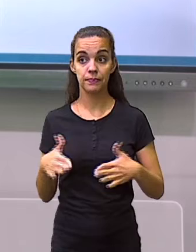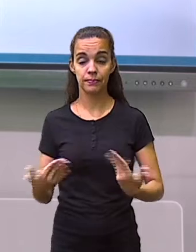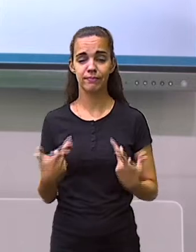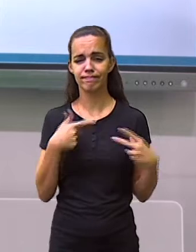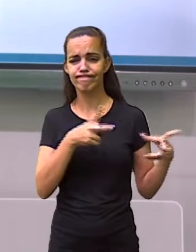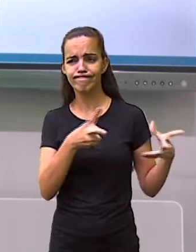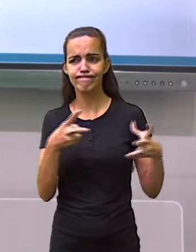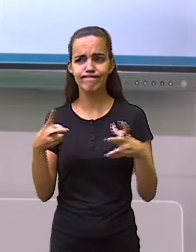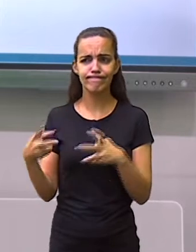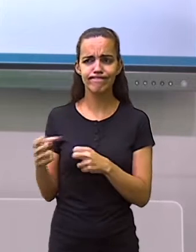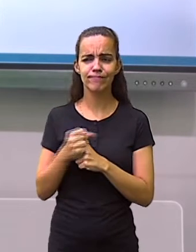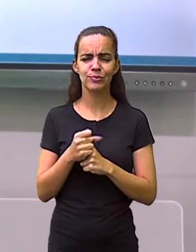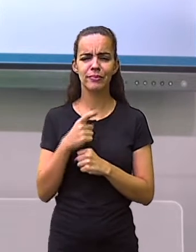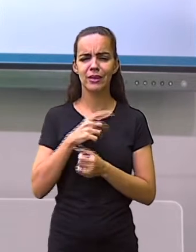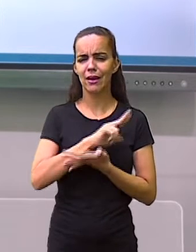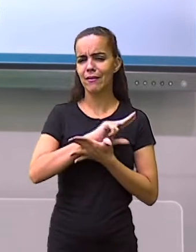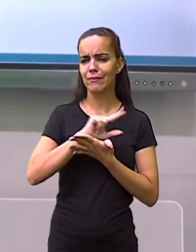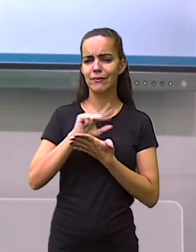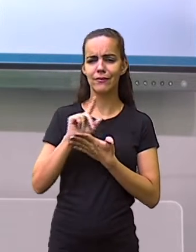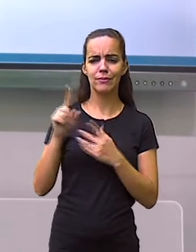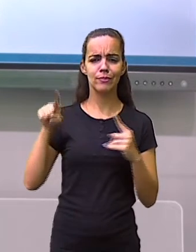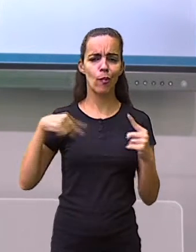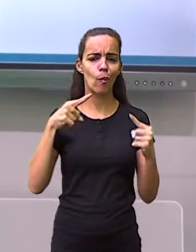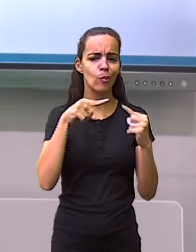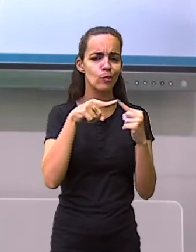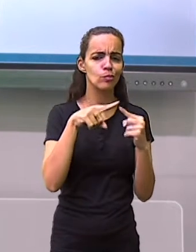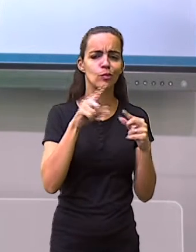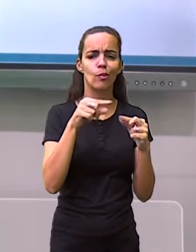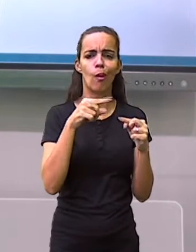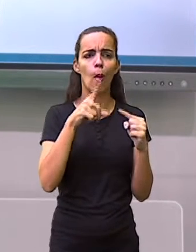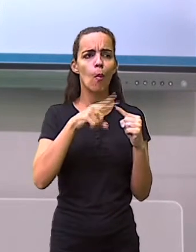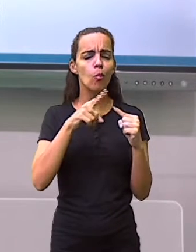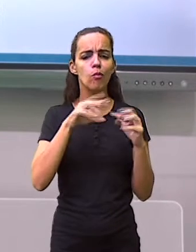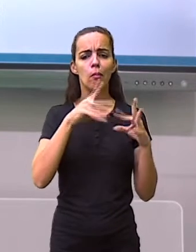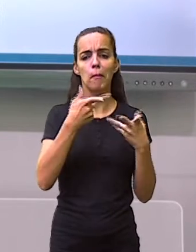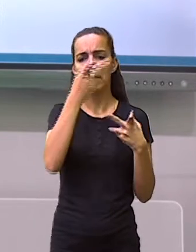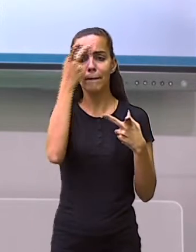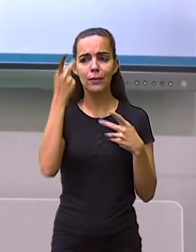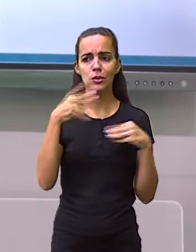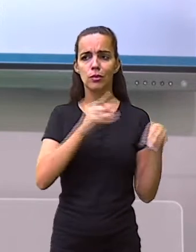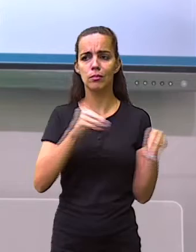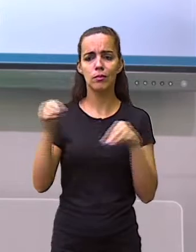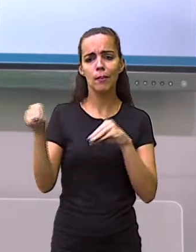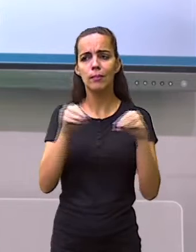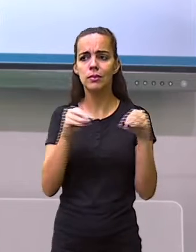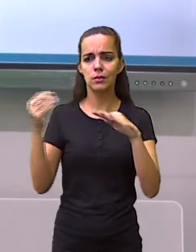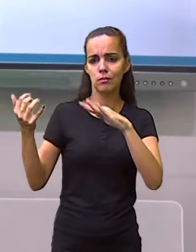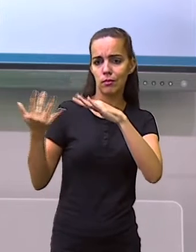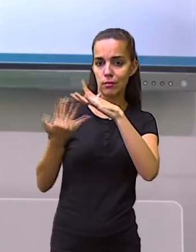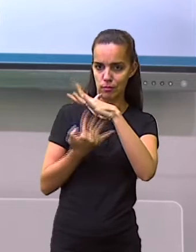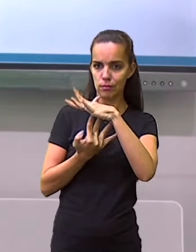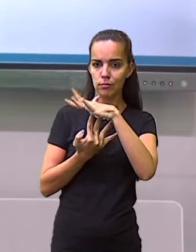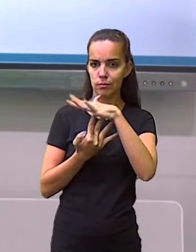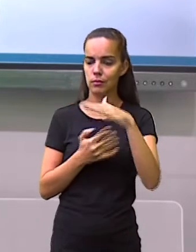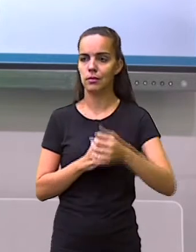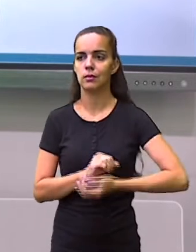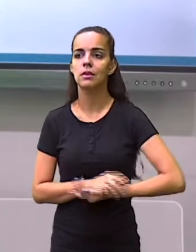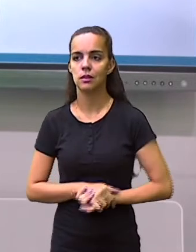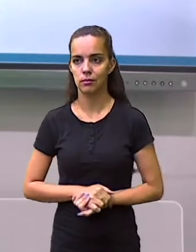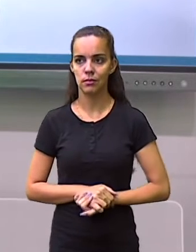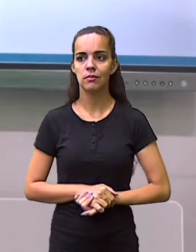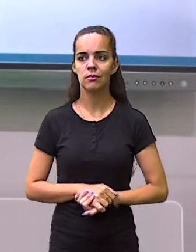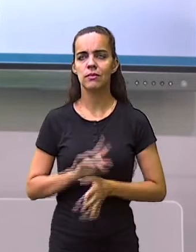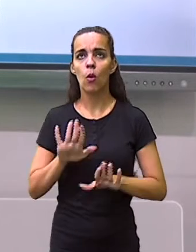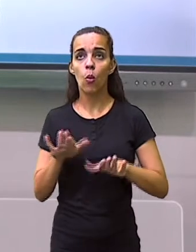que existem diferentes motivos que têm levado as pessoas ao processo migratório, ou